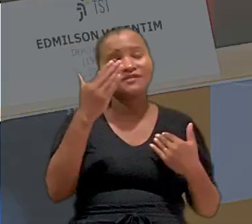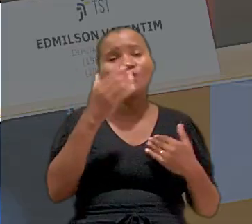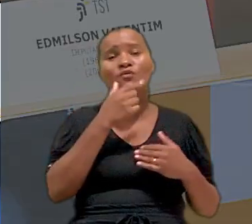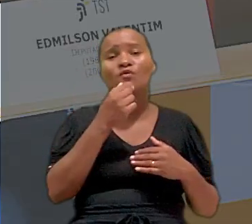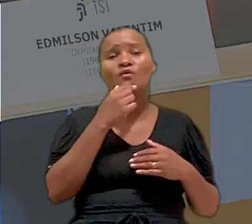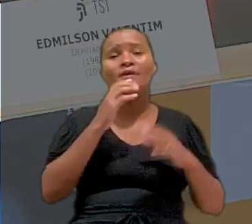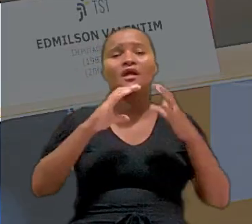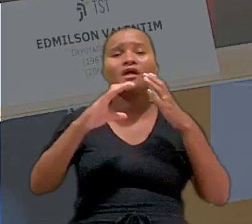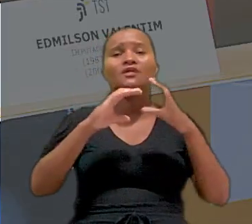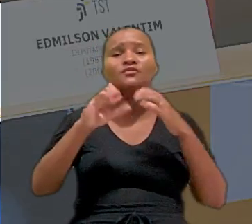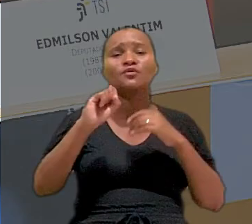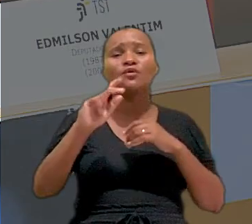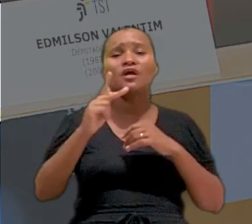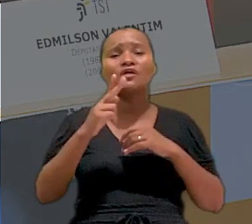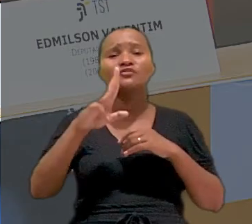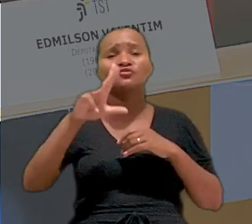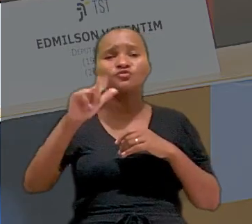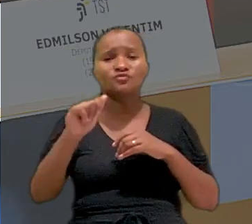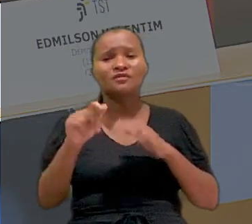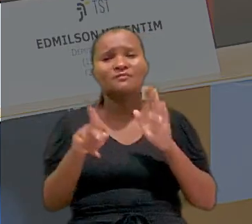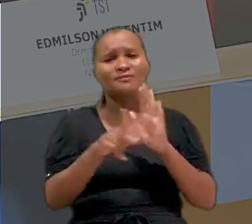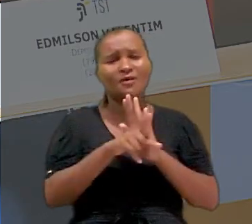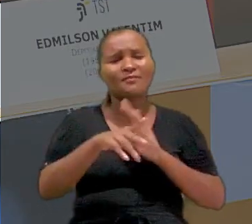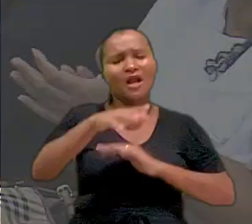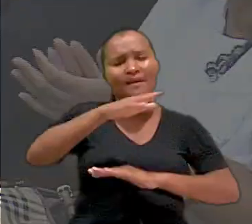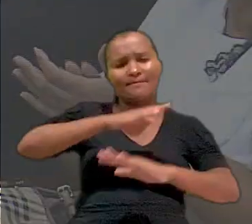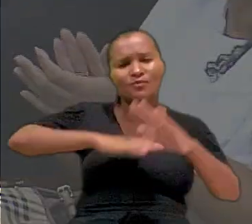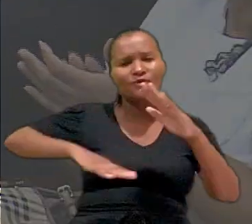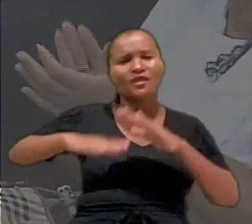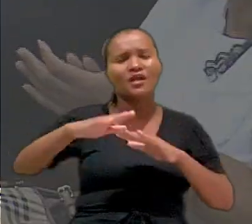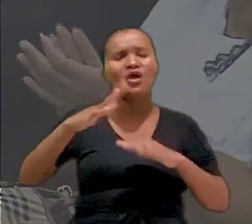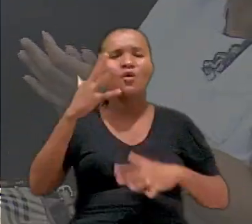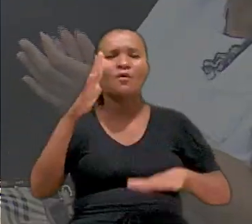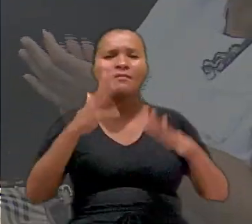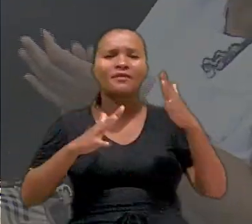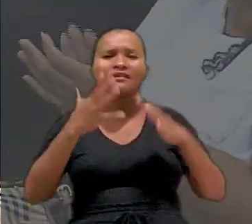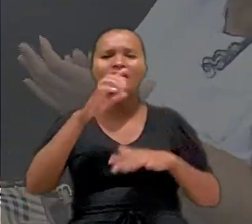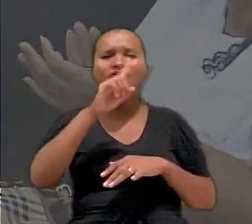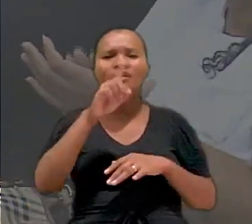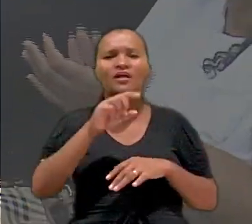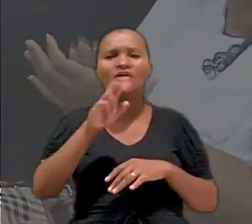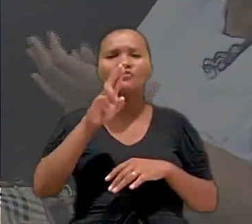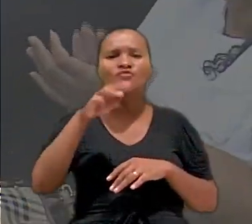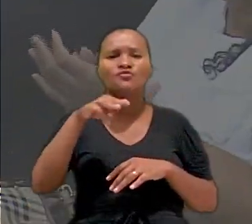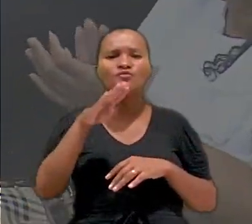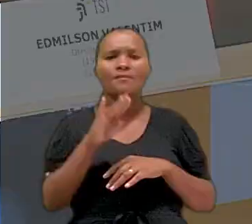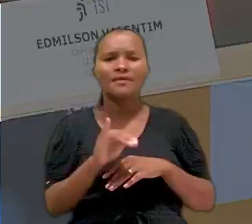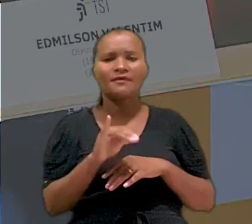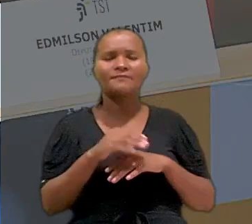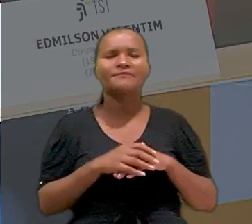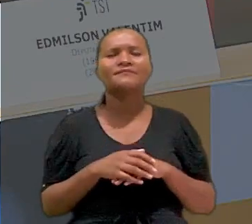Valentim cantou a chula, canto típico da capoeira, em homenagem a Zumbi dos Palmares.